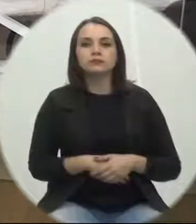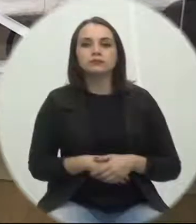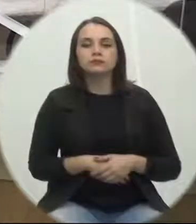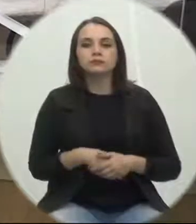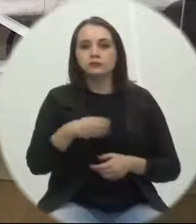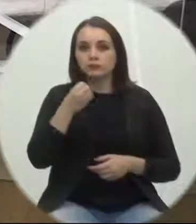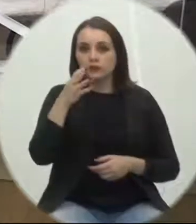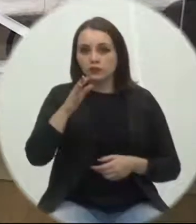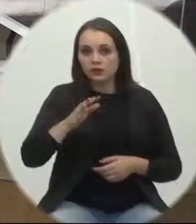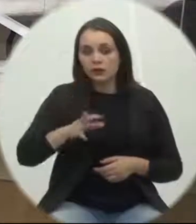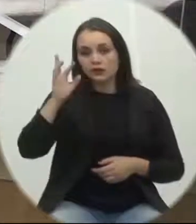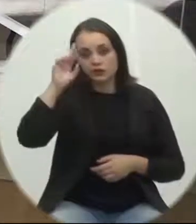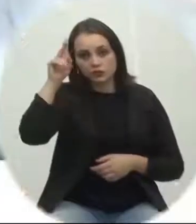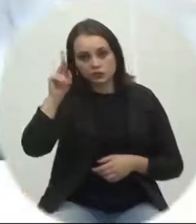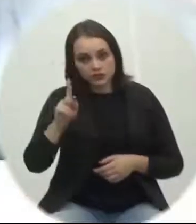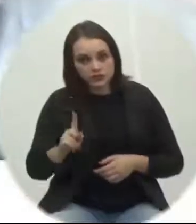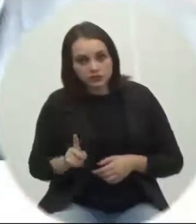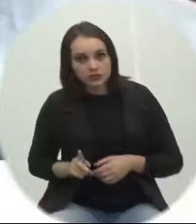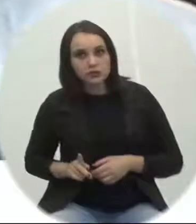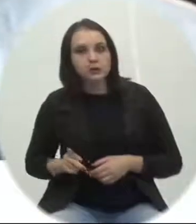Senhor presidente, senhores vereadores,